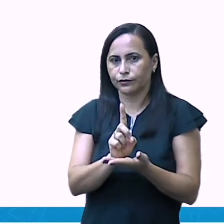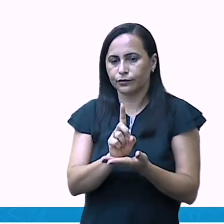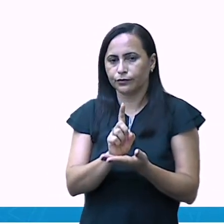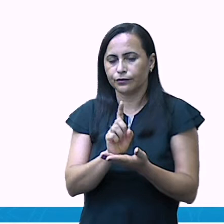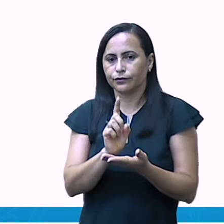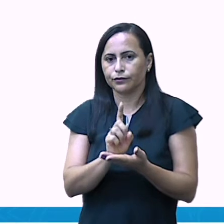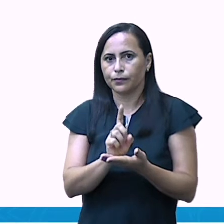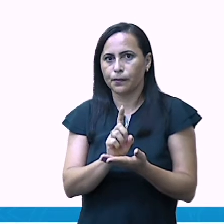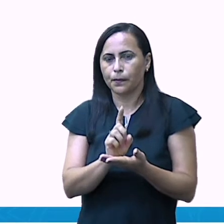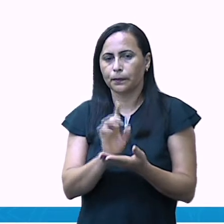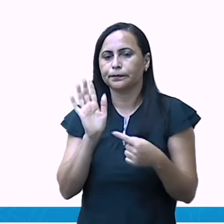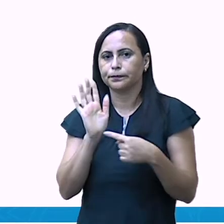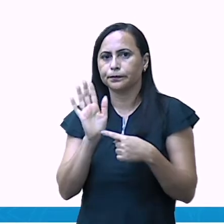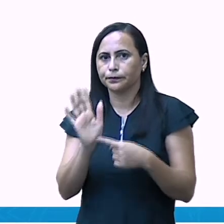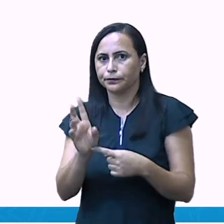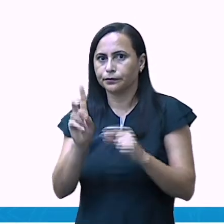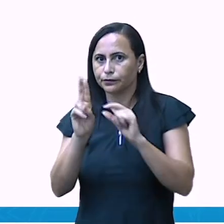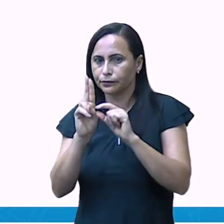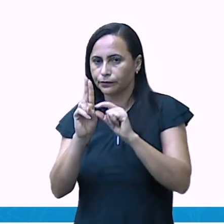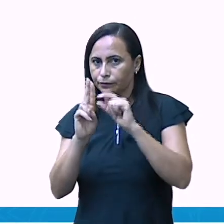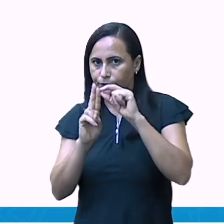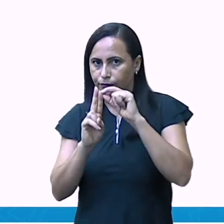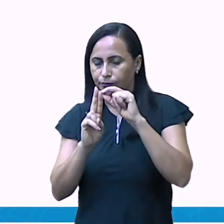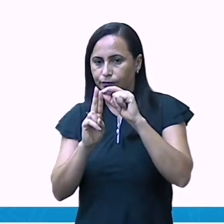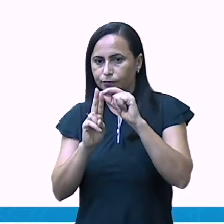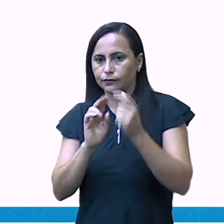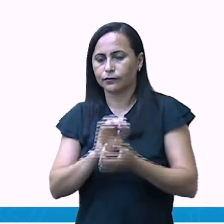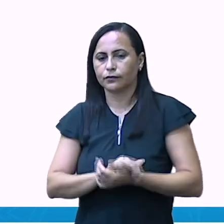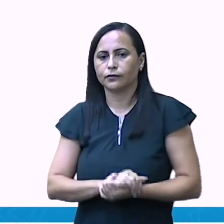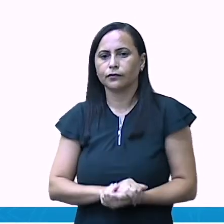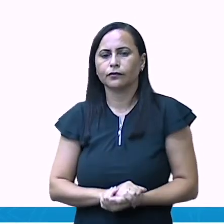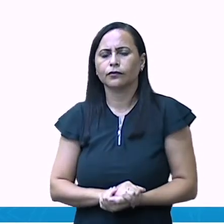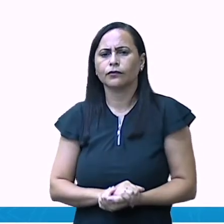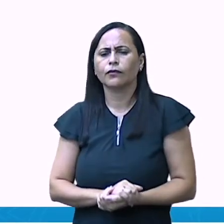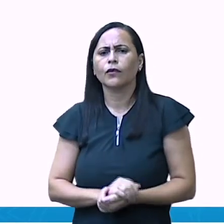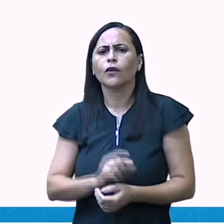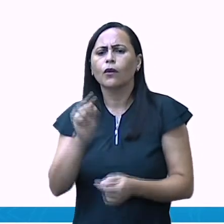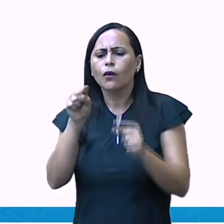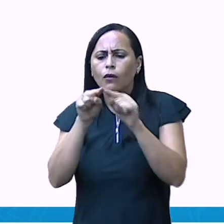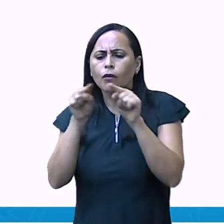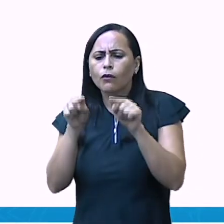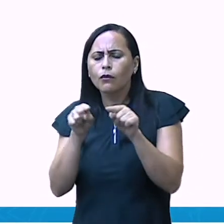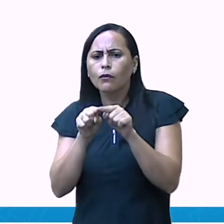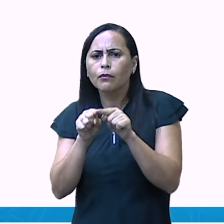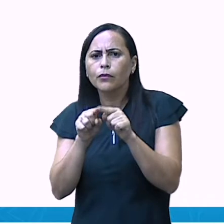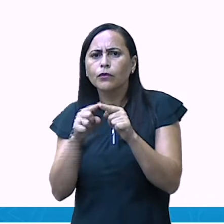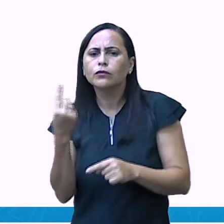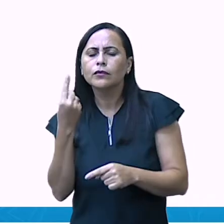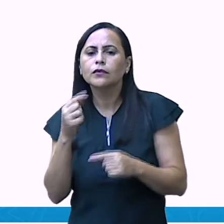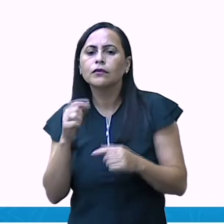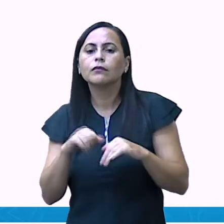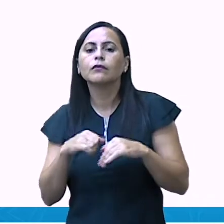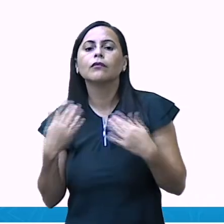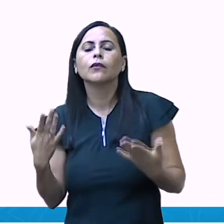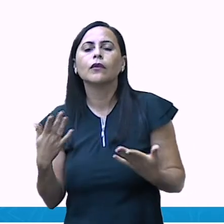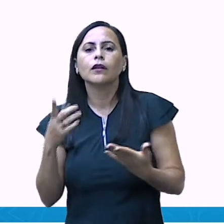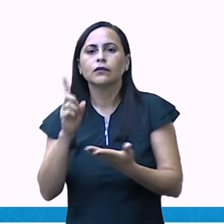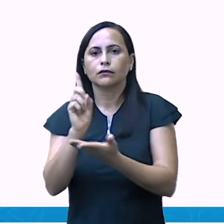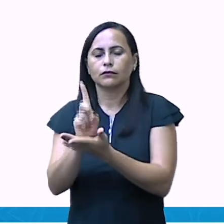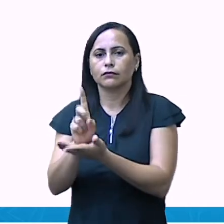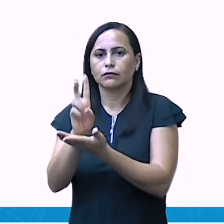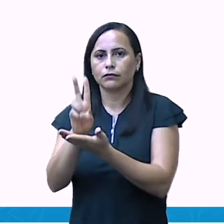a dezena. Então, nós já sabemos que temos dez. Quantos cubinhos soltos? Um,